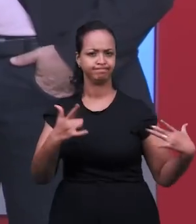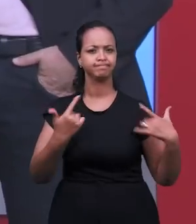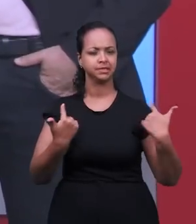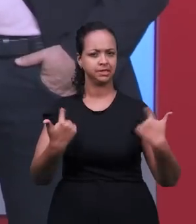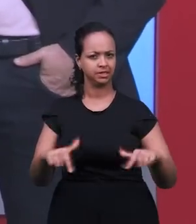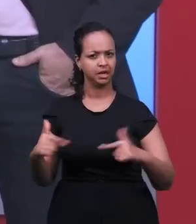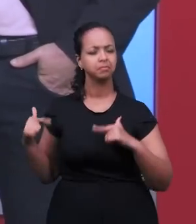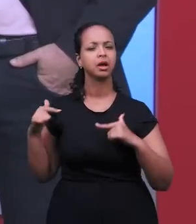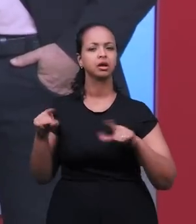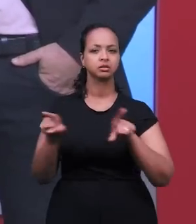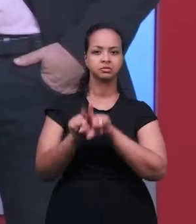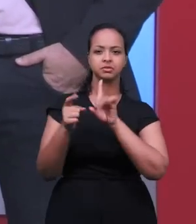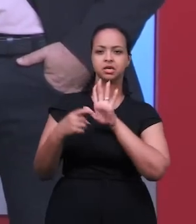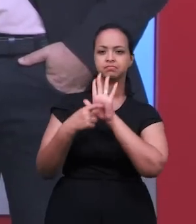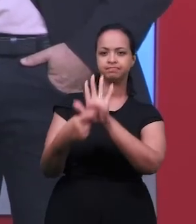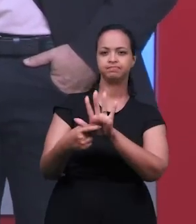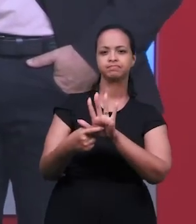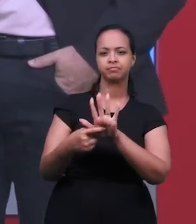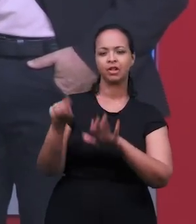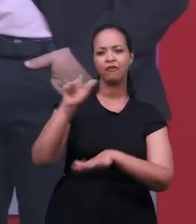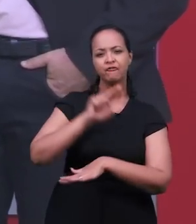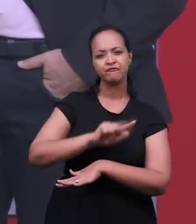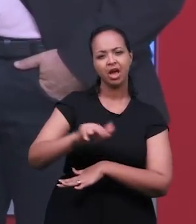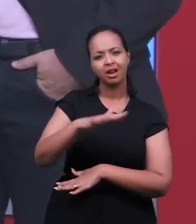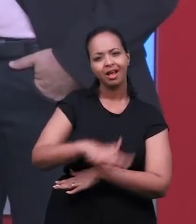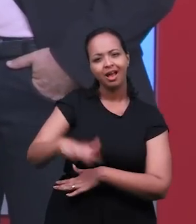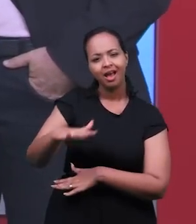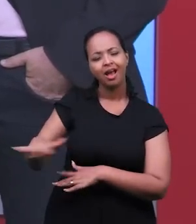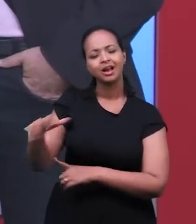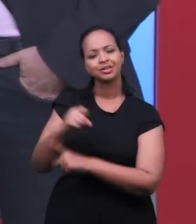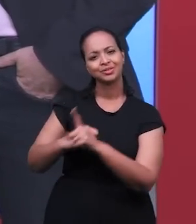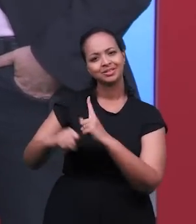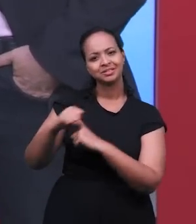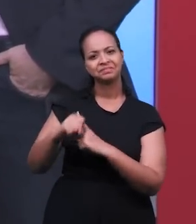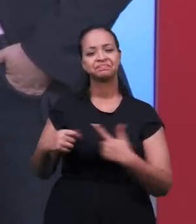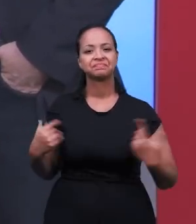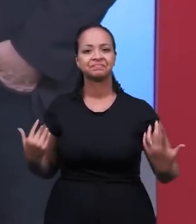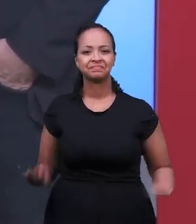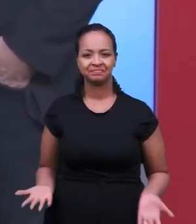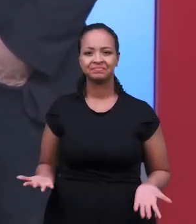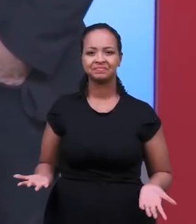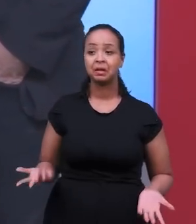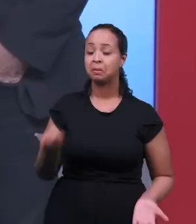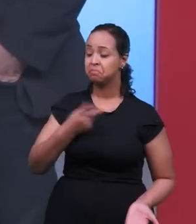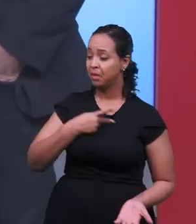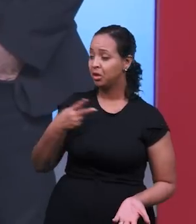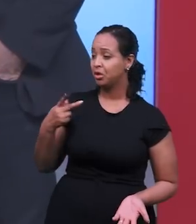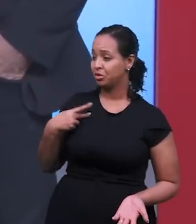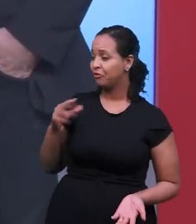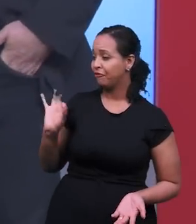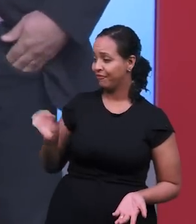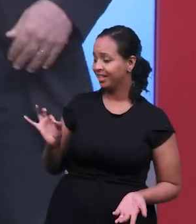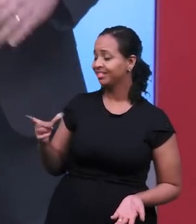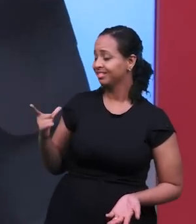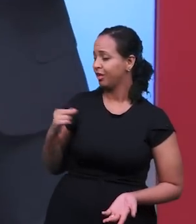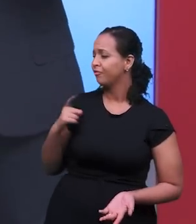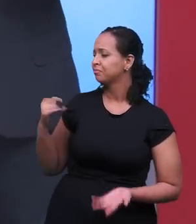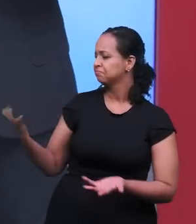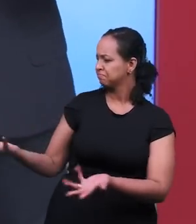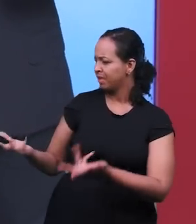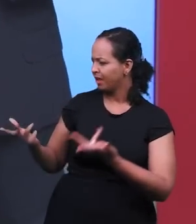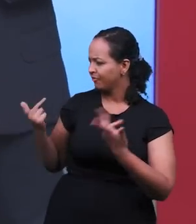o trabalho voluntário reconhecido também pelos diversos atores da sociedade. Glória a Jesus, o pastor José Júnior foi um evento com certeza